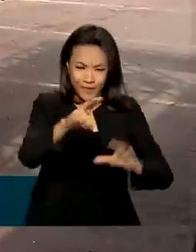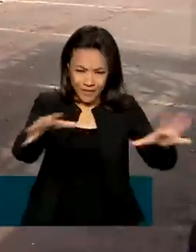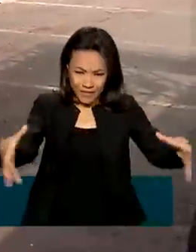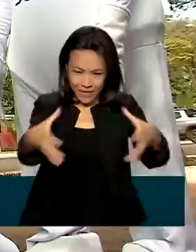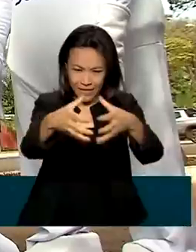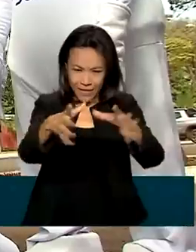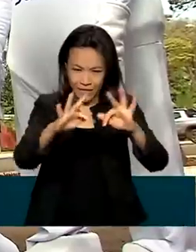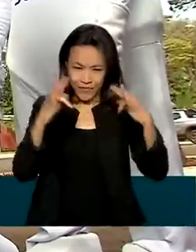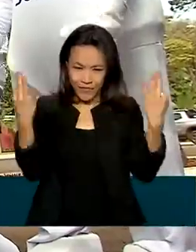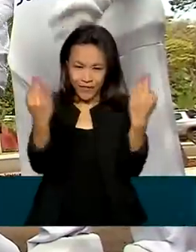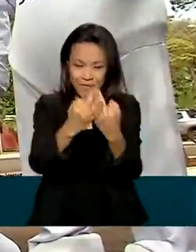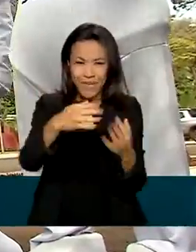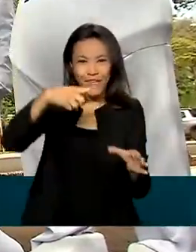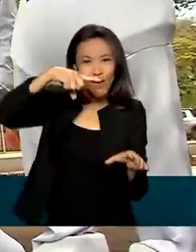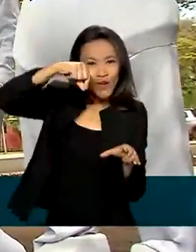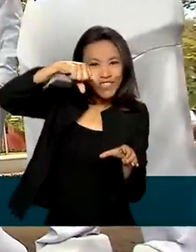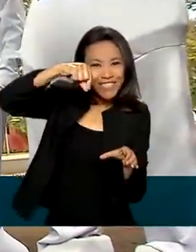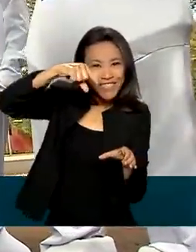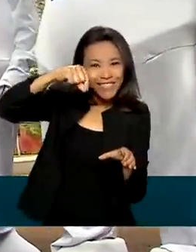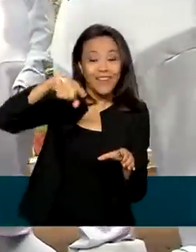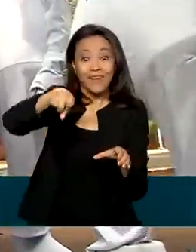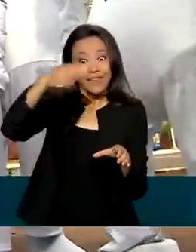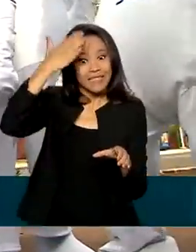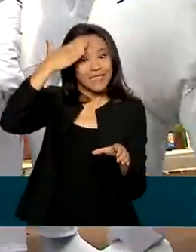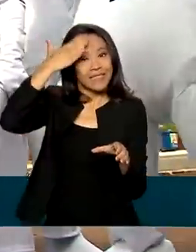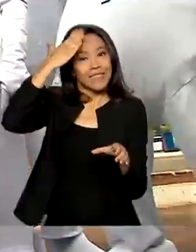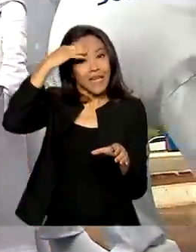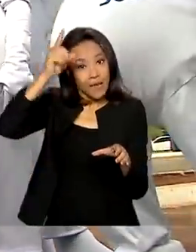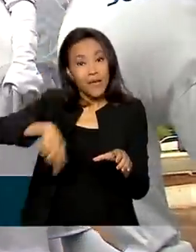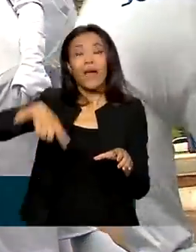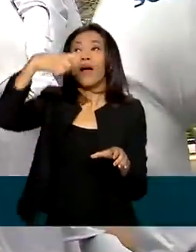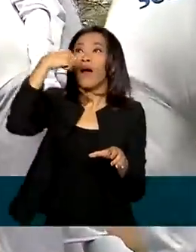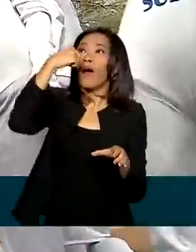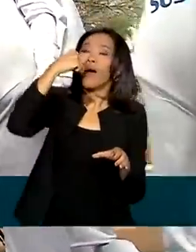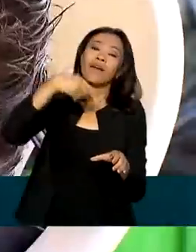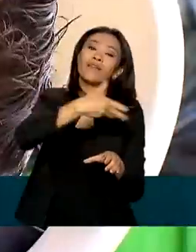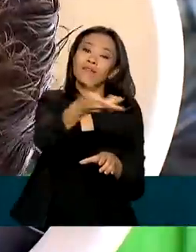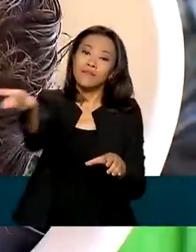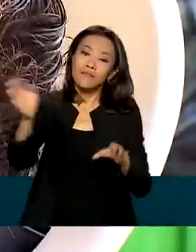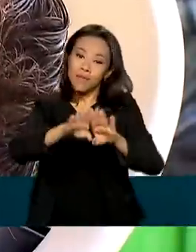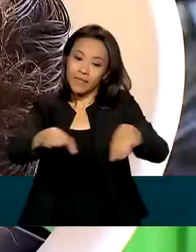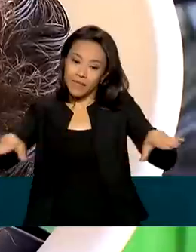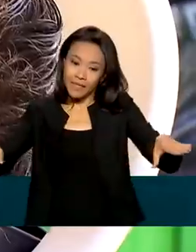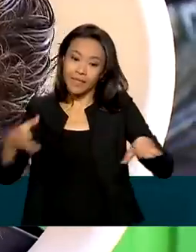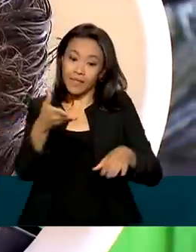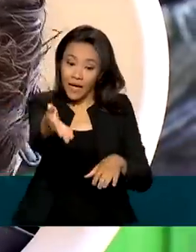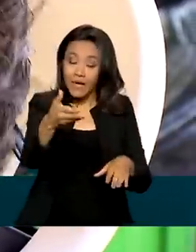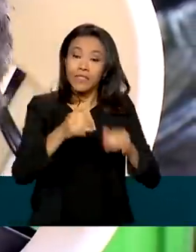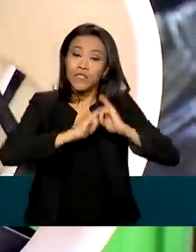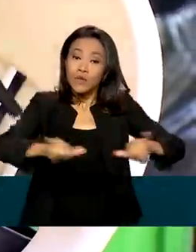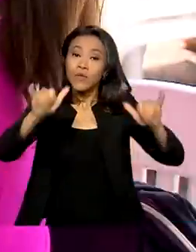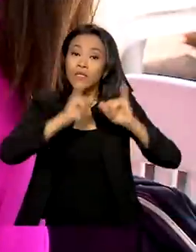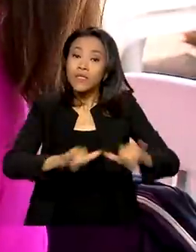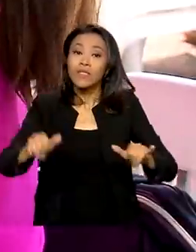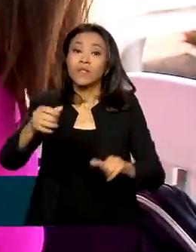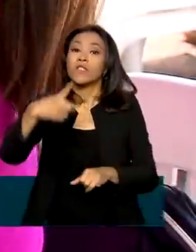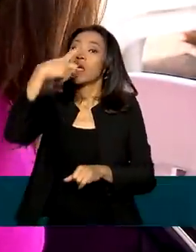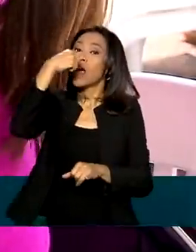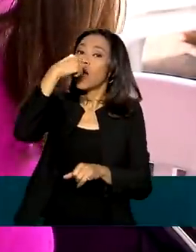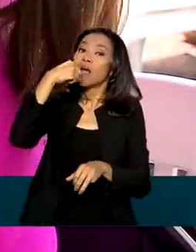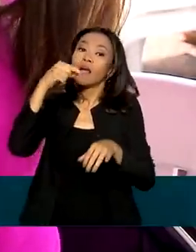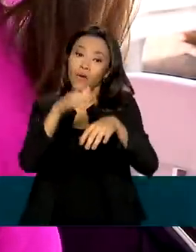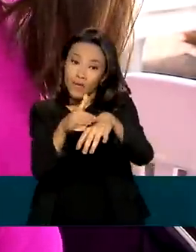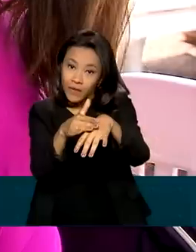chegando, já se sabe que é dia de vacinação em massa para a garotada. A campanha de vacinação infantil contra a